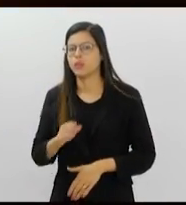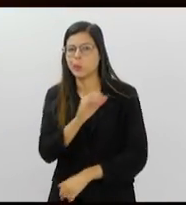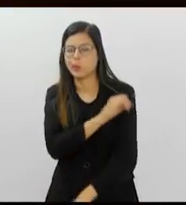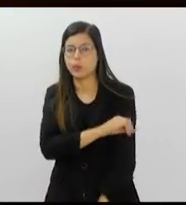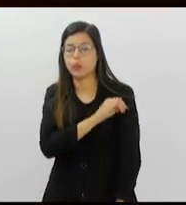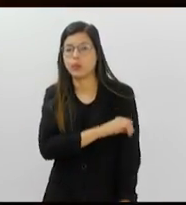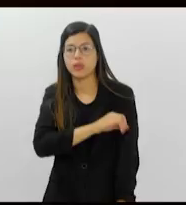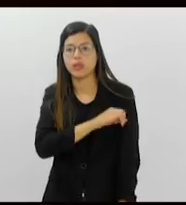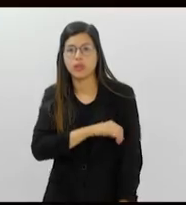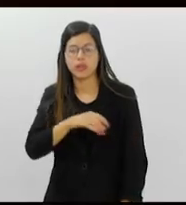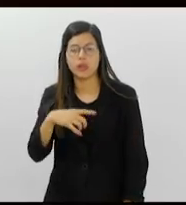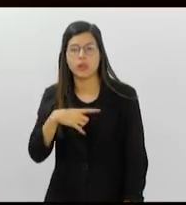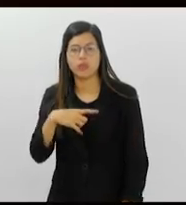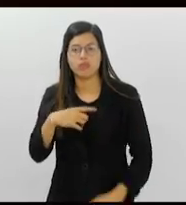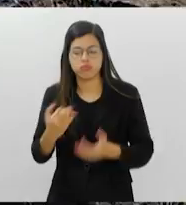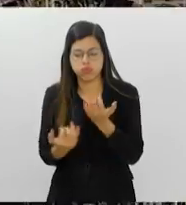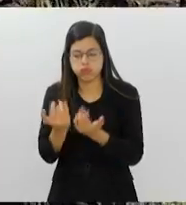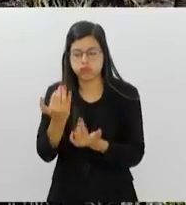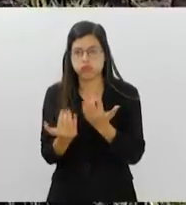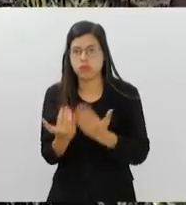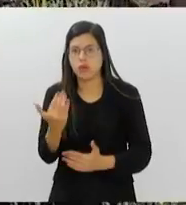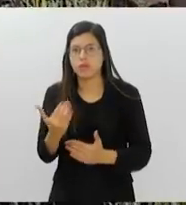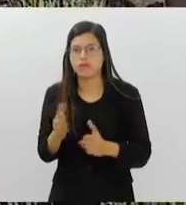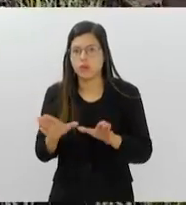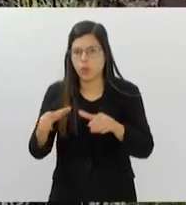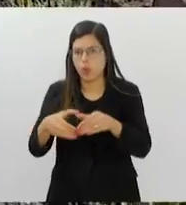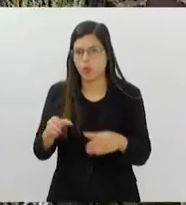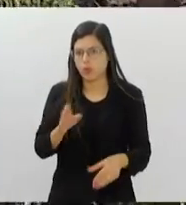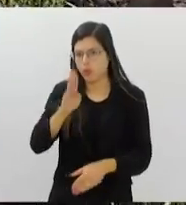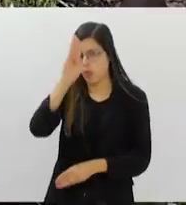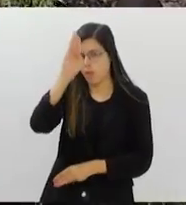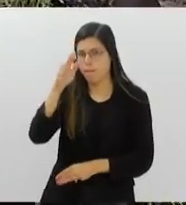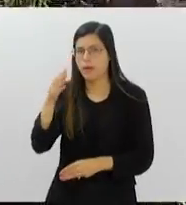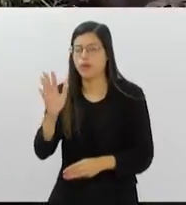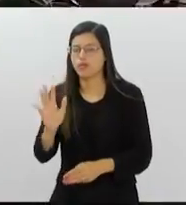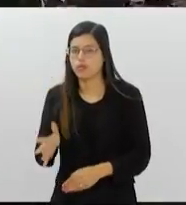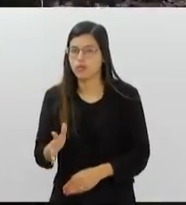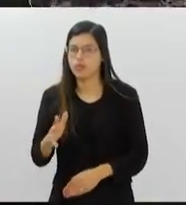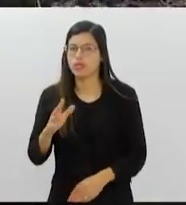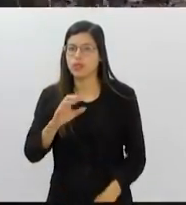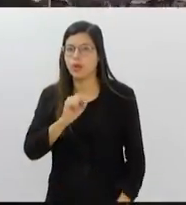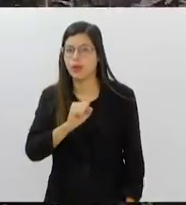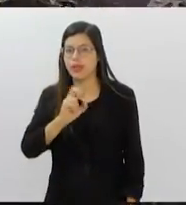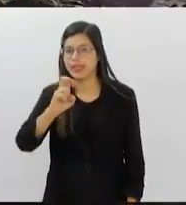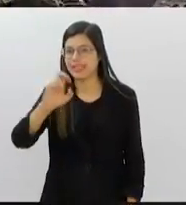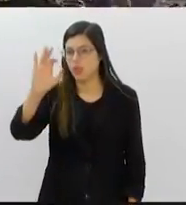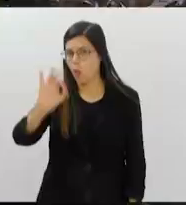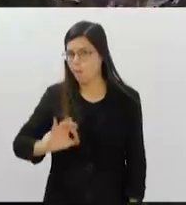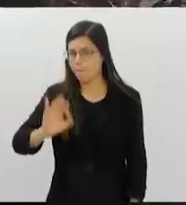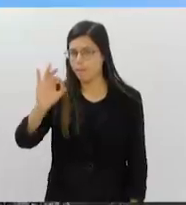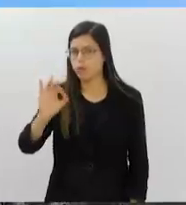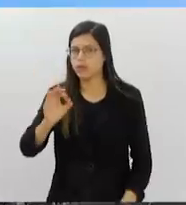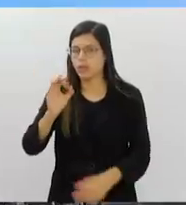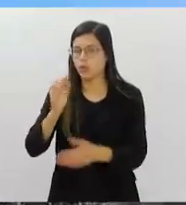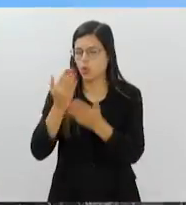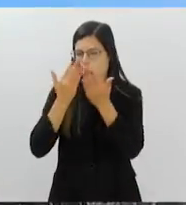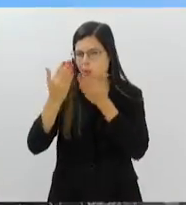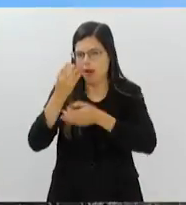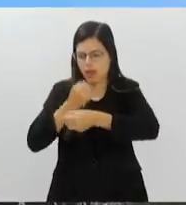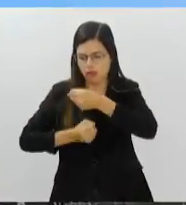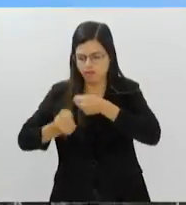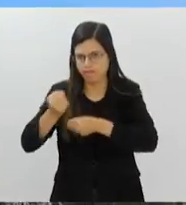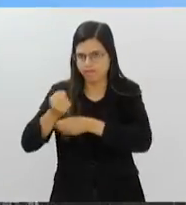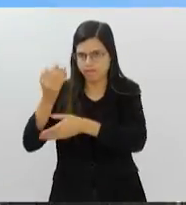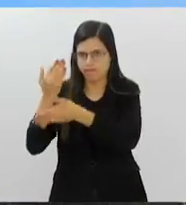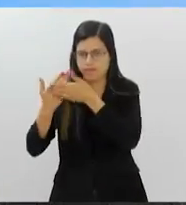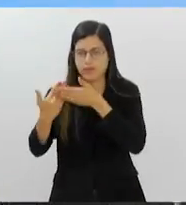casos de fogo e vegetação, atendidos pelo Corpo de Bombeiros até agora, já superaram em 85% os números do ano passado. A